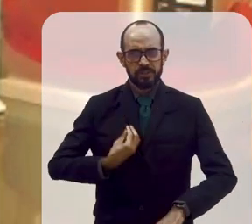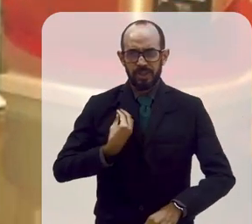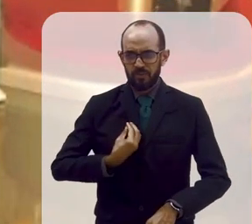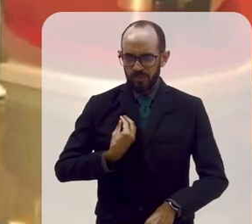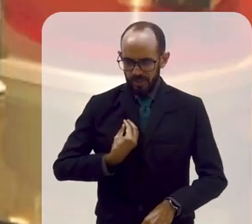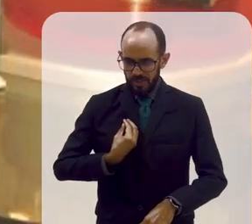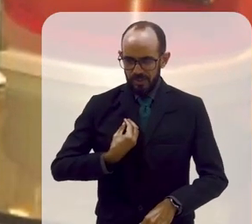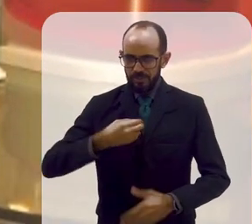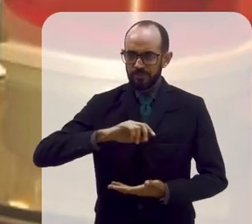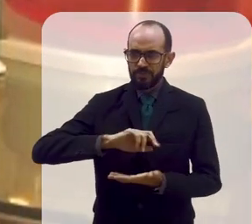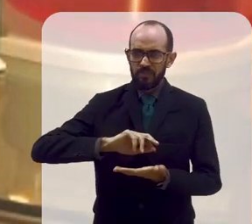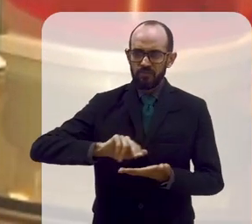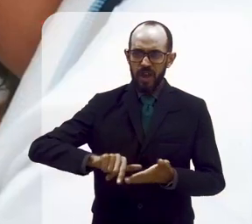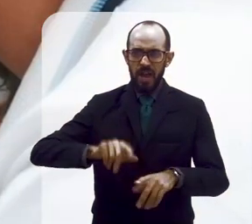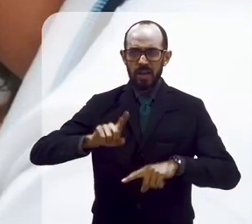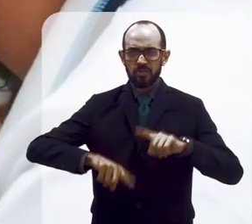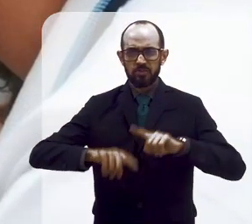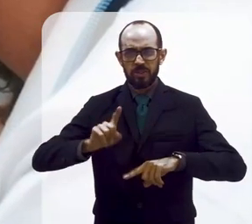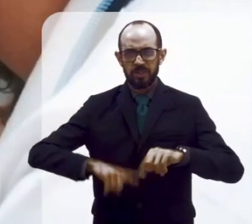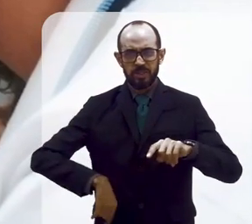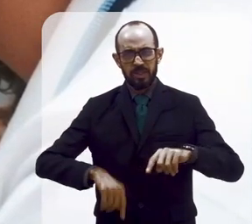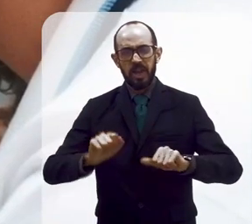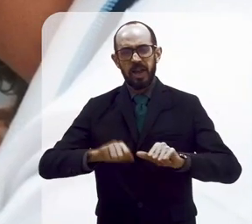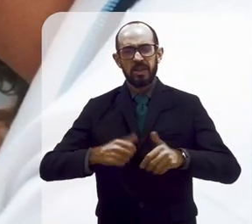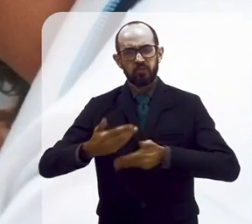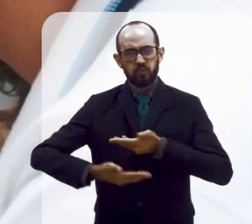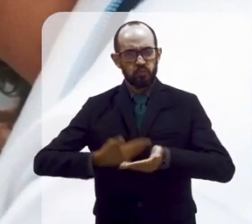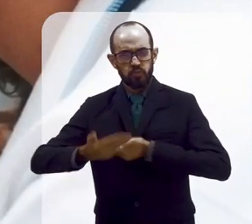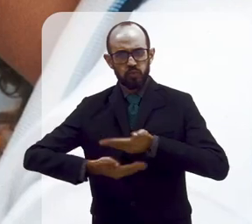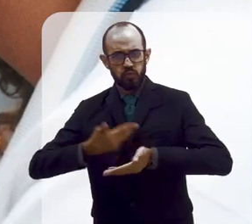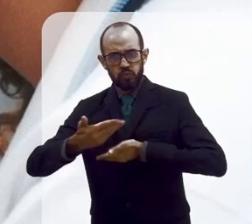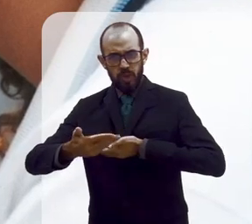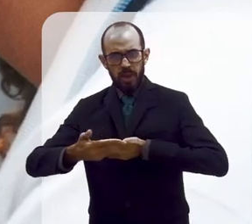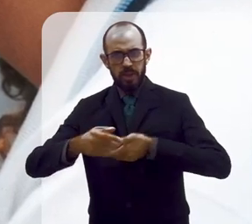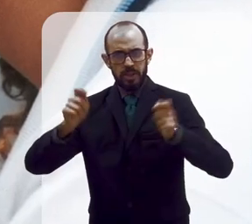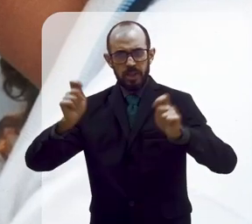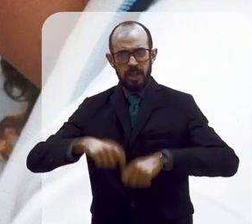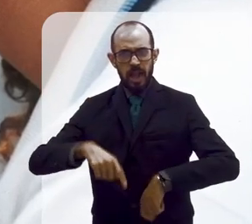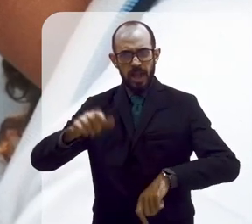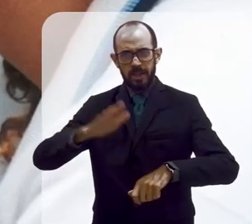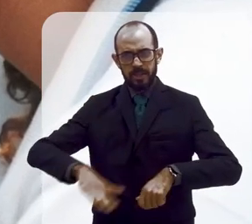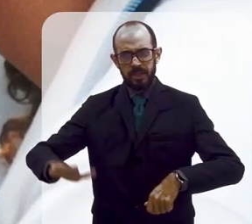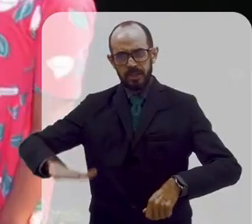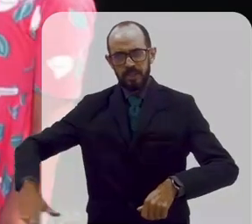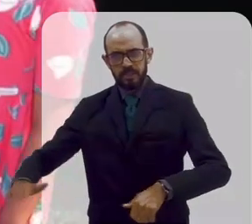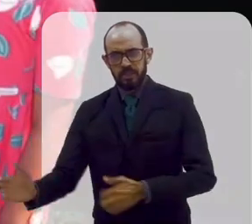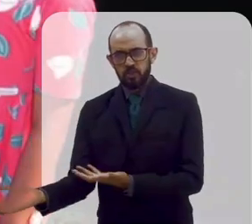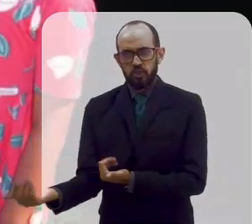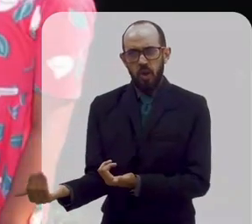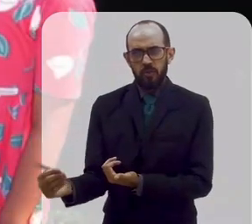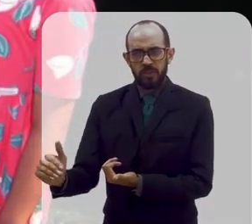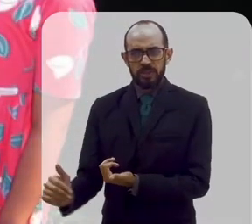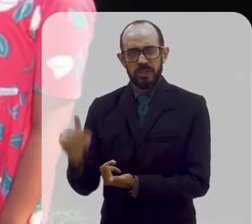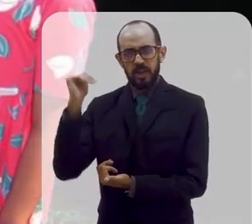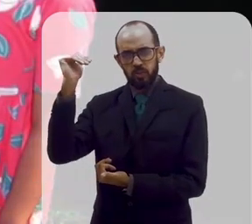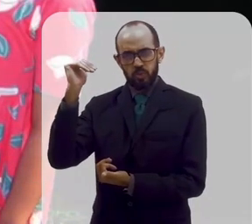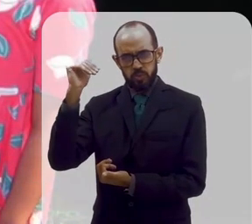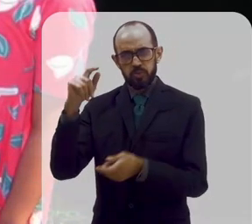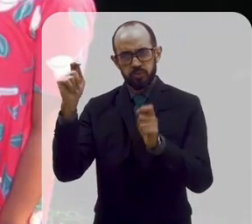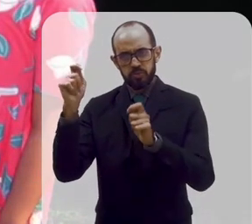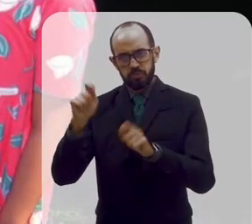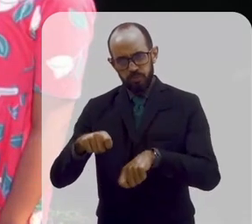da vida. Então, tem vários aparatos interativos, onde crianças, jovens, adultos,